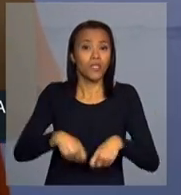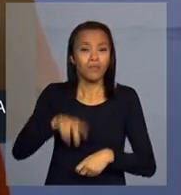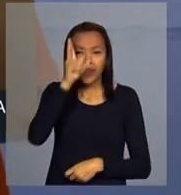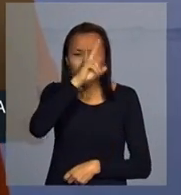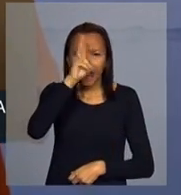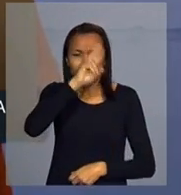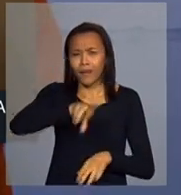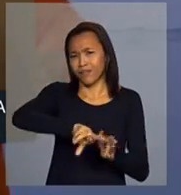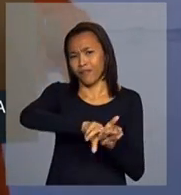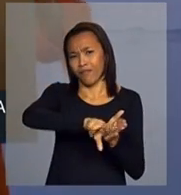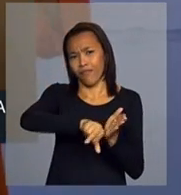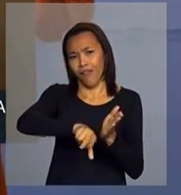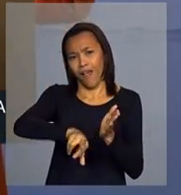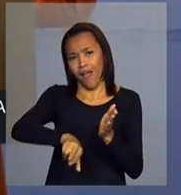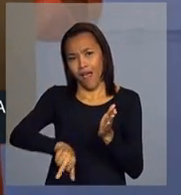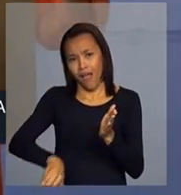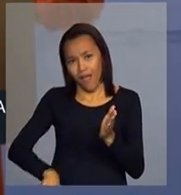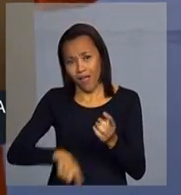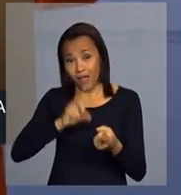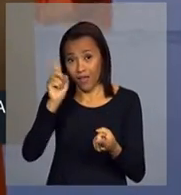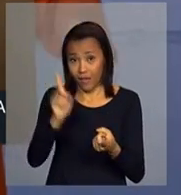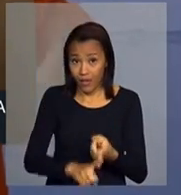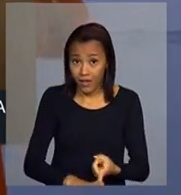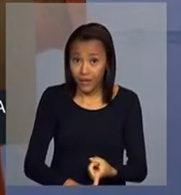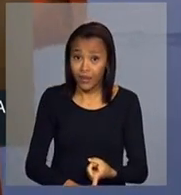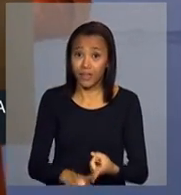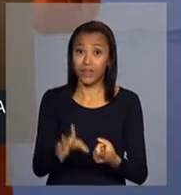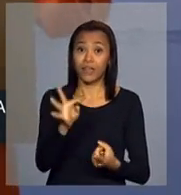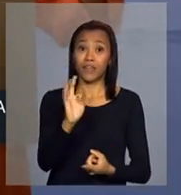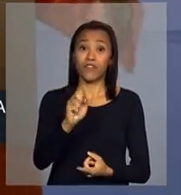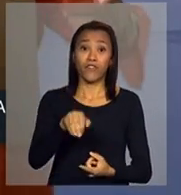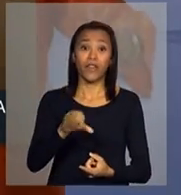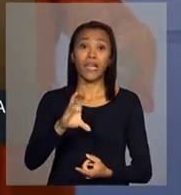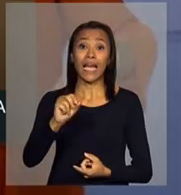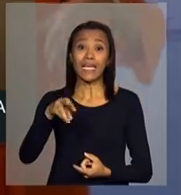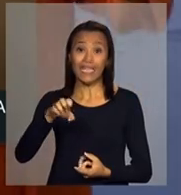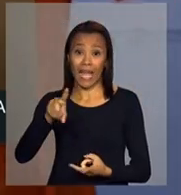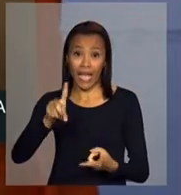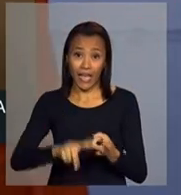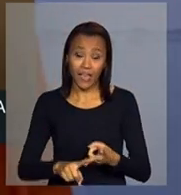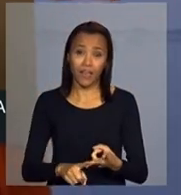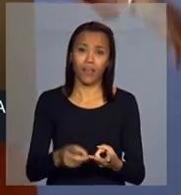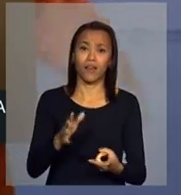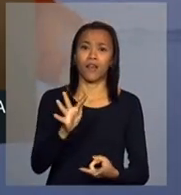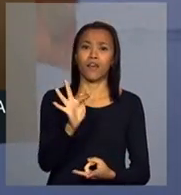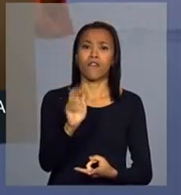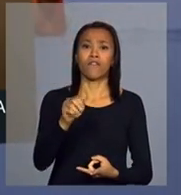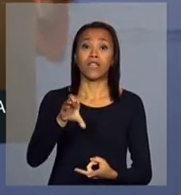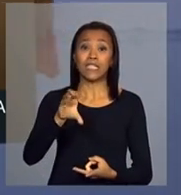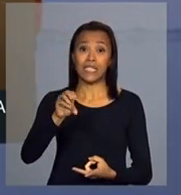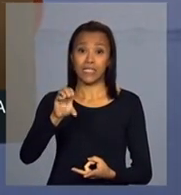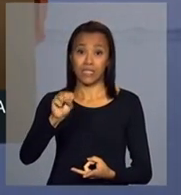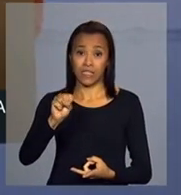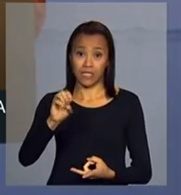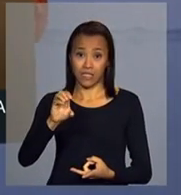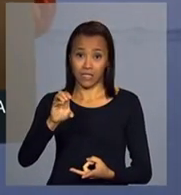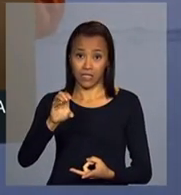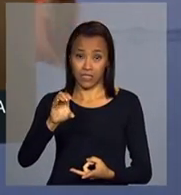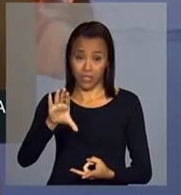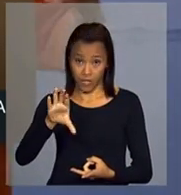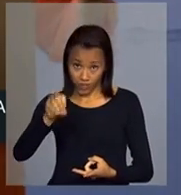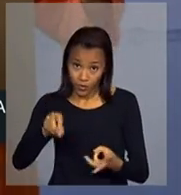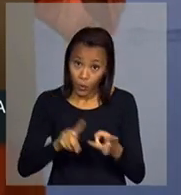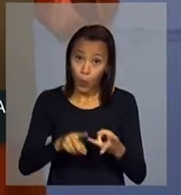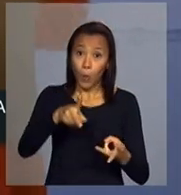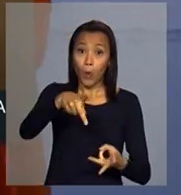várias contribuições, Frey Caneca, Joaquim Labuco, Francisco Julião, Paulo